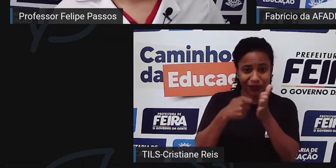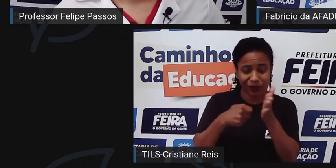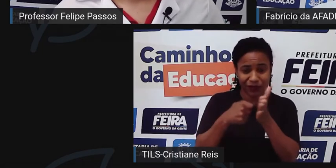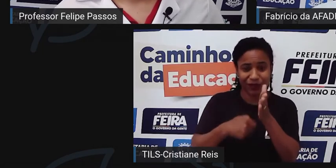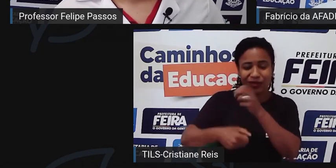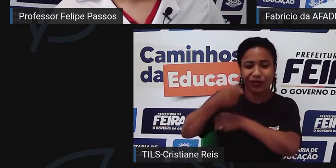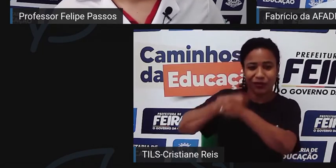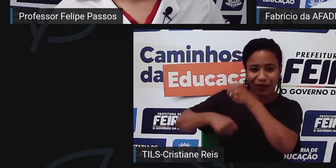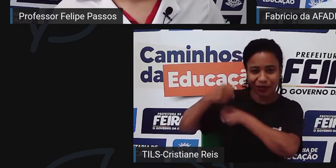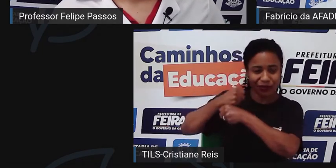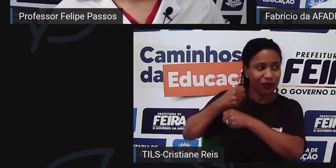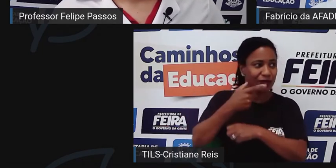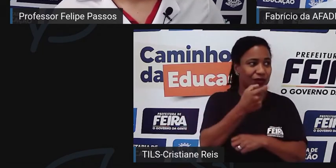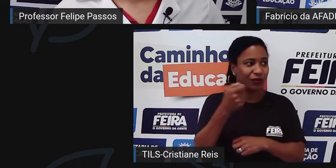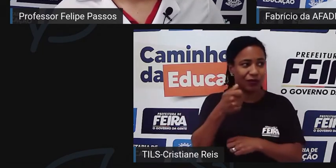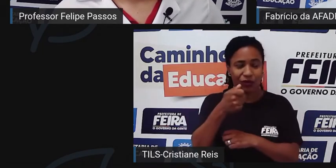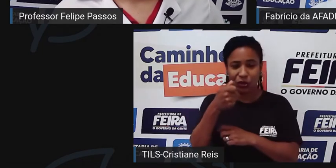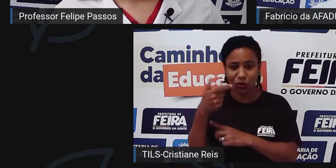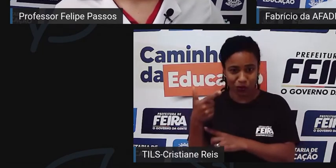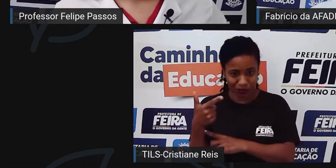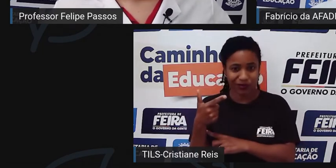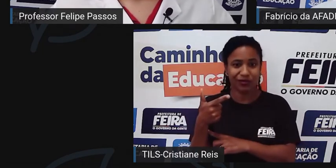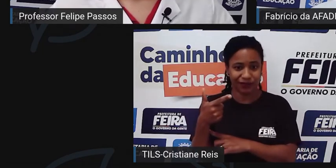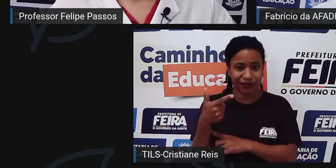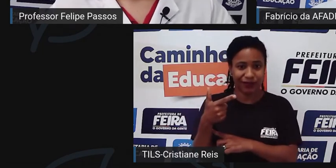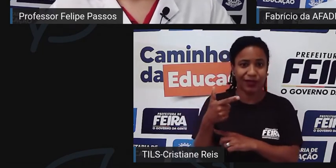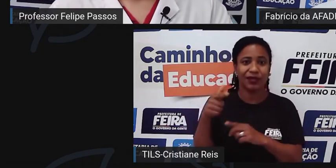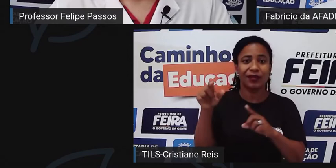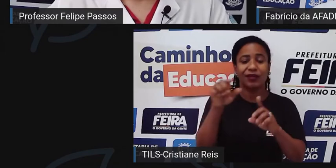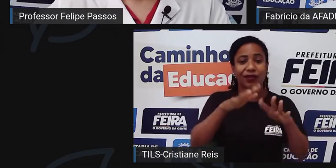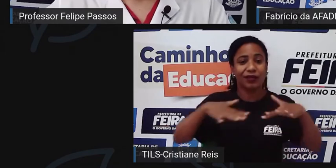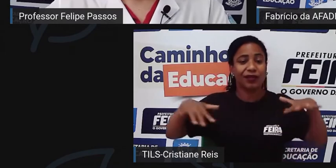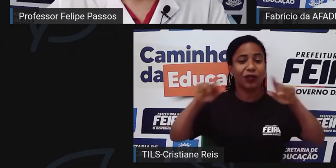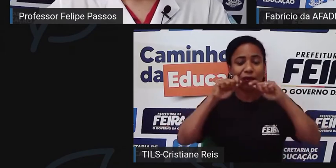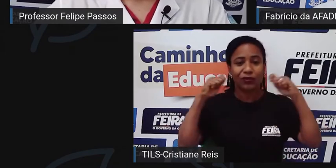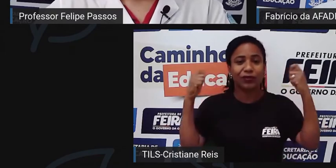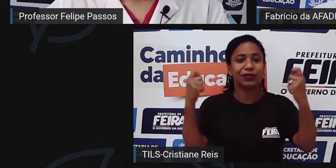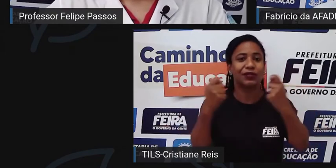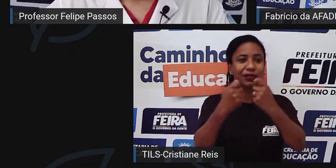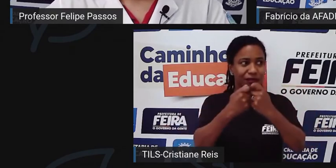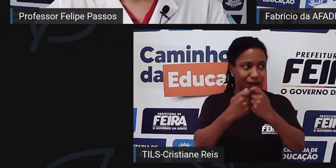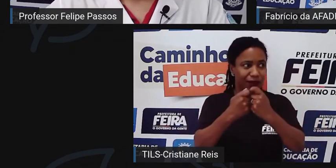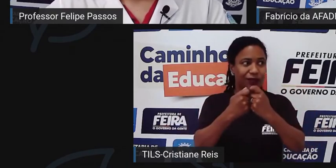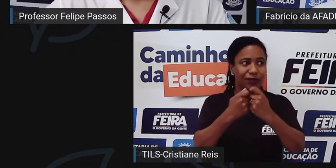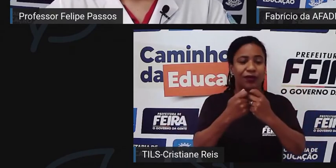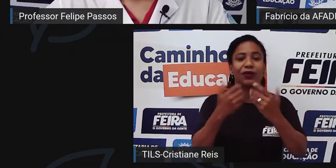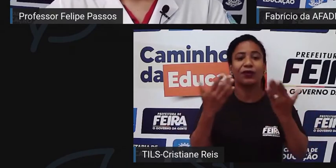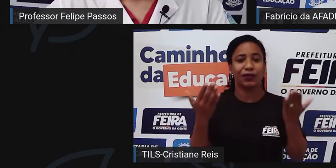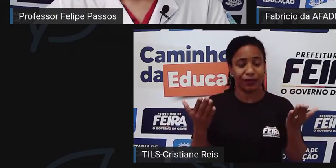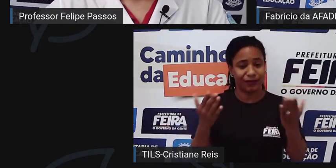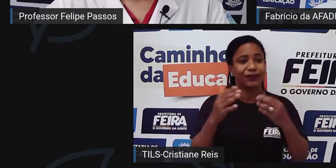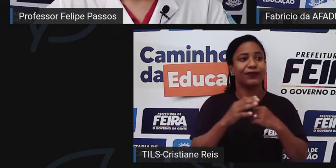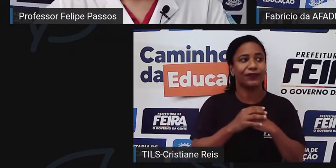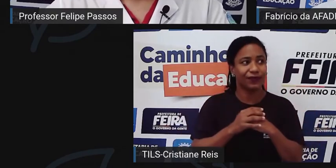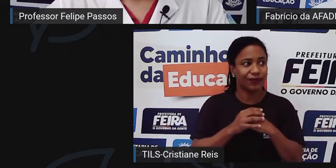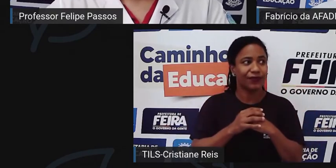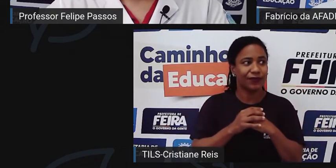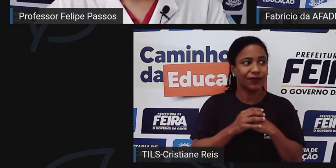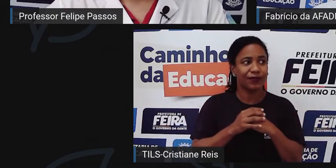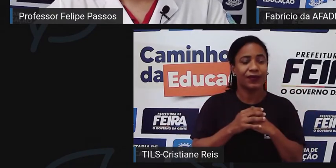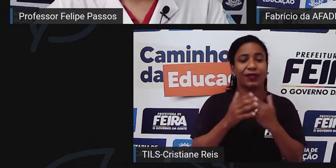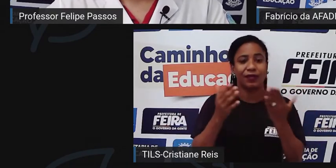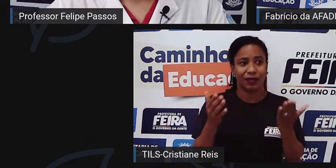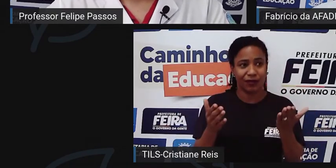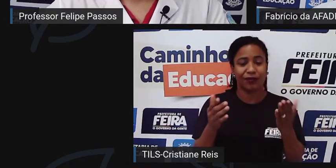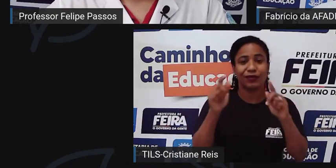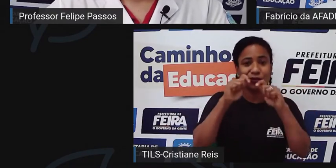associação, junto com as pessoas. gente não pode deixar de dar o crédito a quem ajudou a